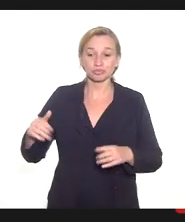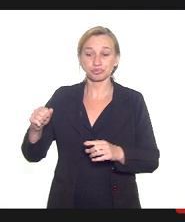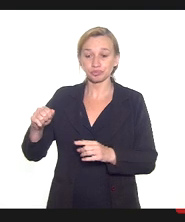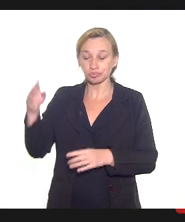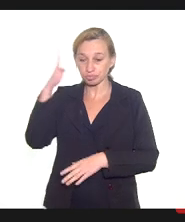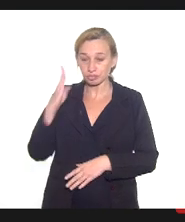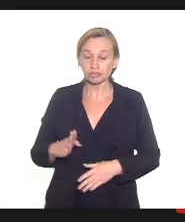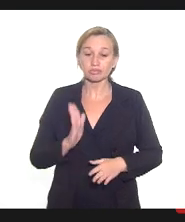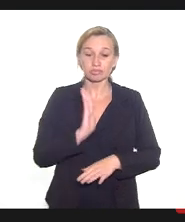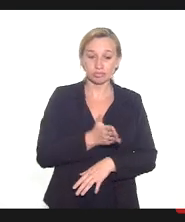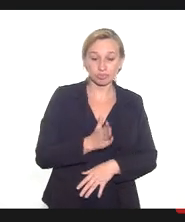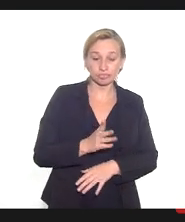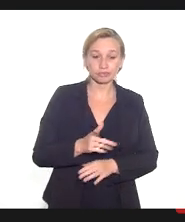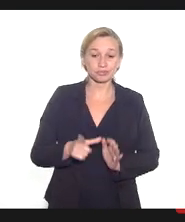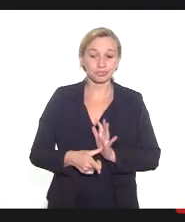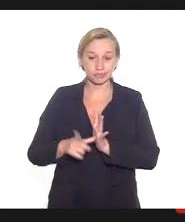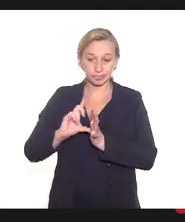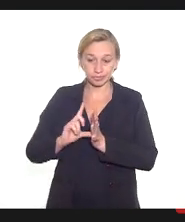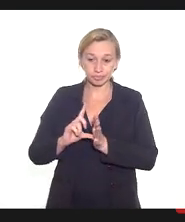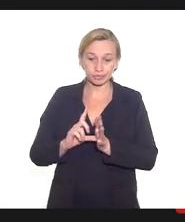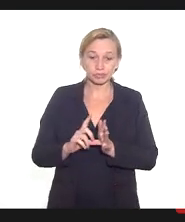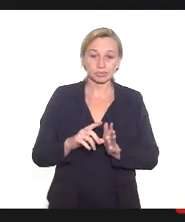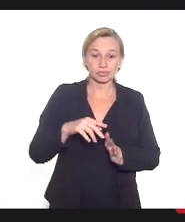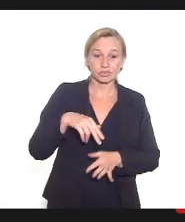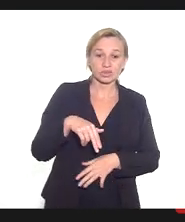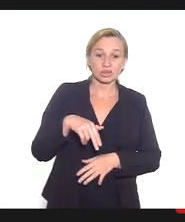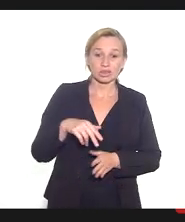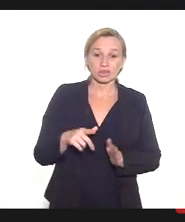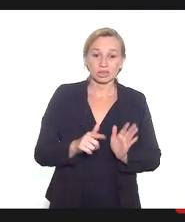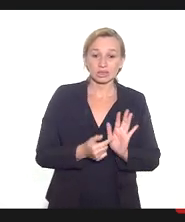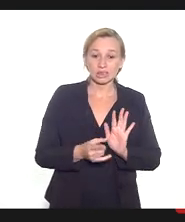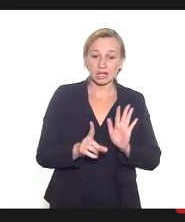anteriormente, a nota técnica 1 de 2021,